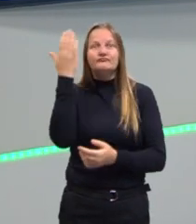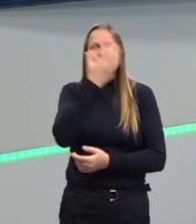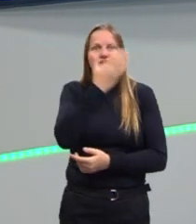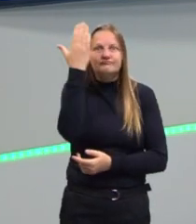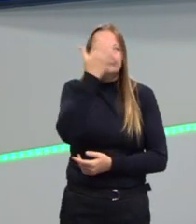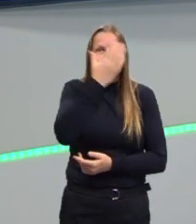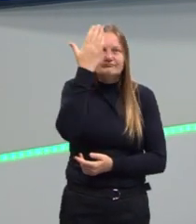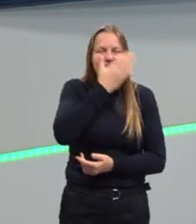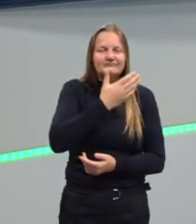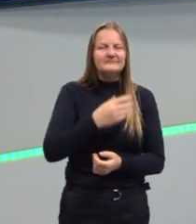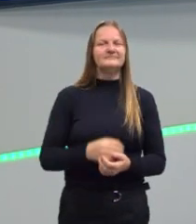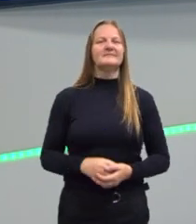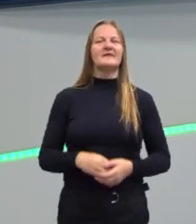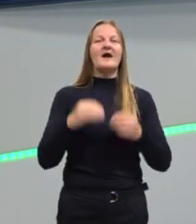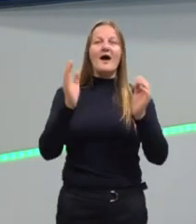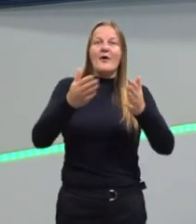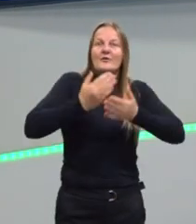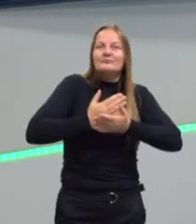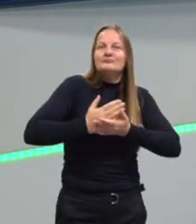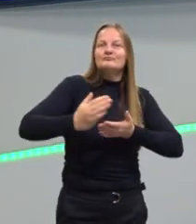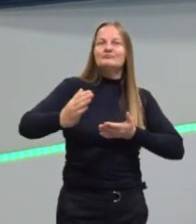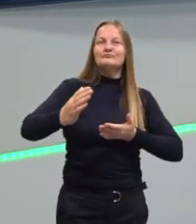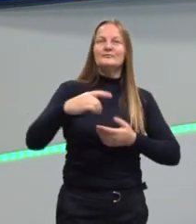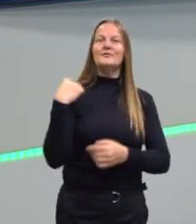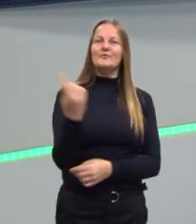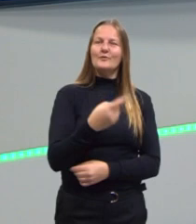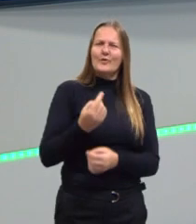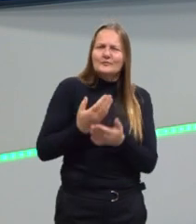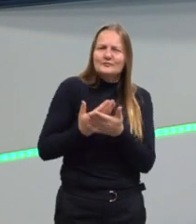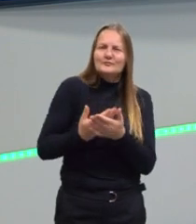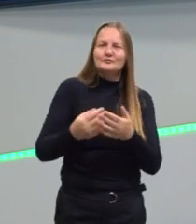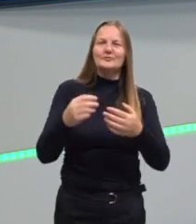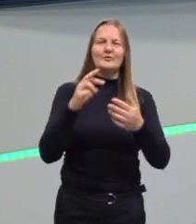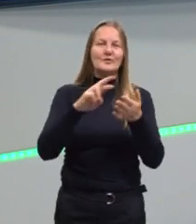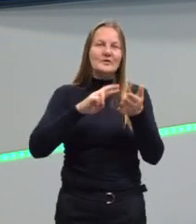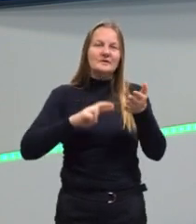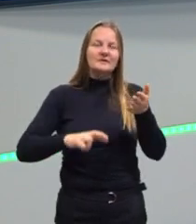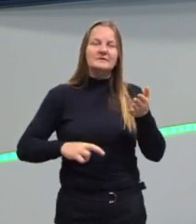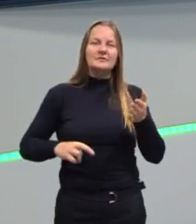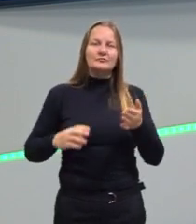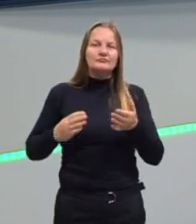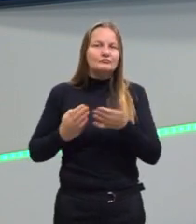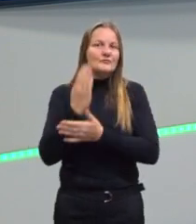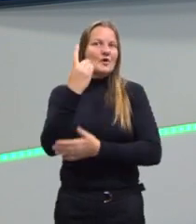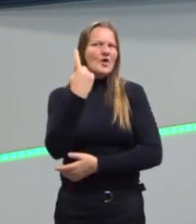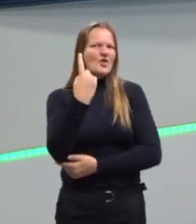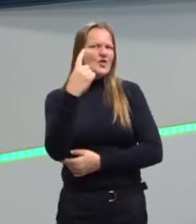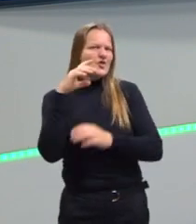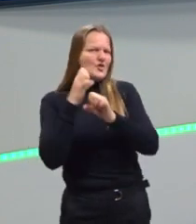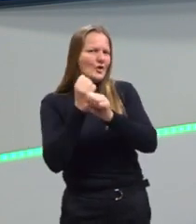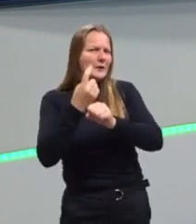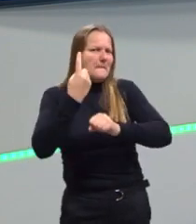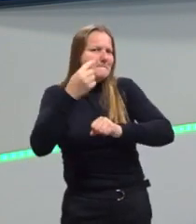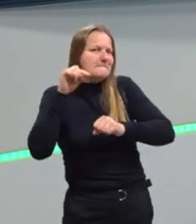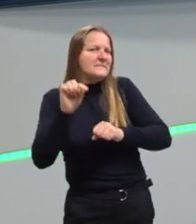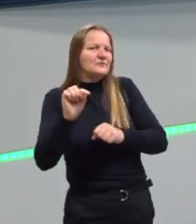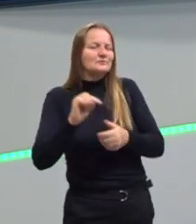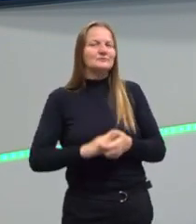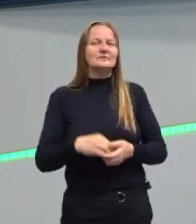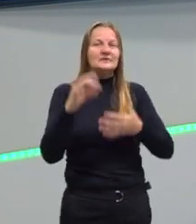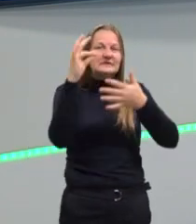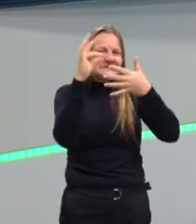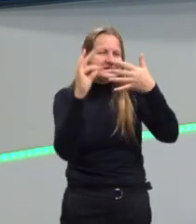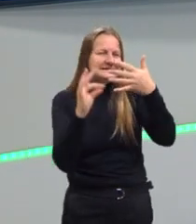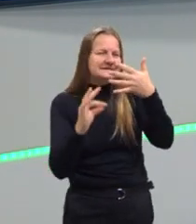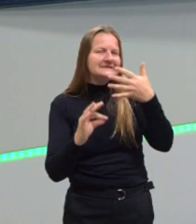Então, partir de agora, dos nossos estudos de redação, partiu Redação Nota 1000 no ENEM, atenção aos